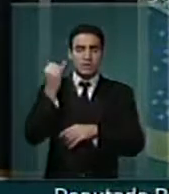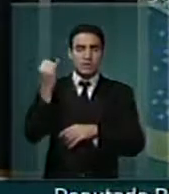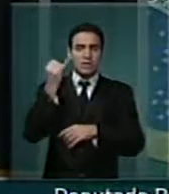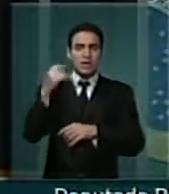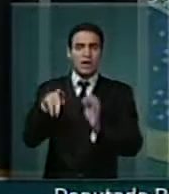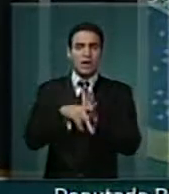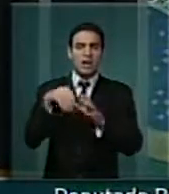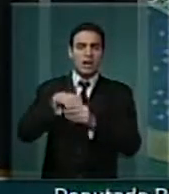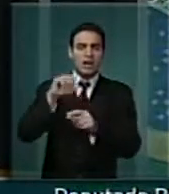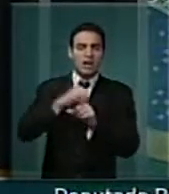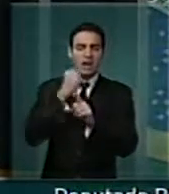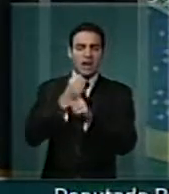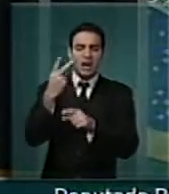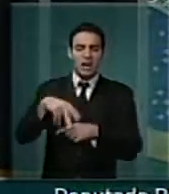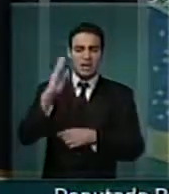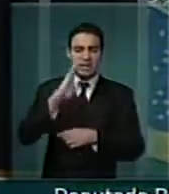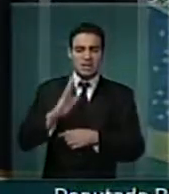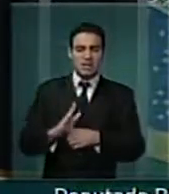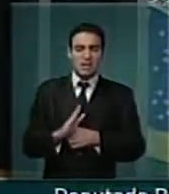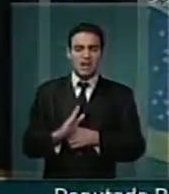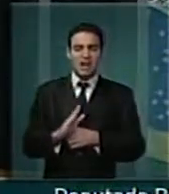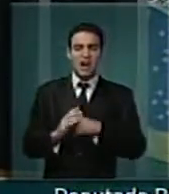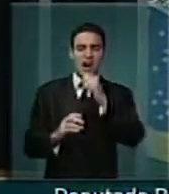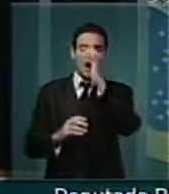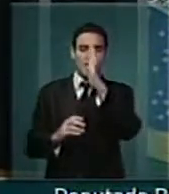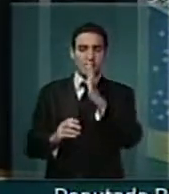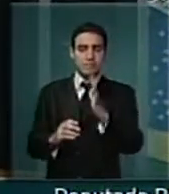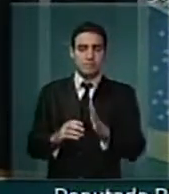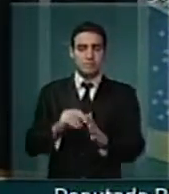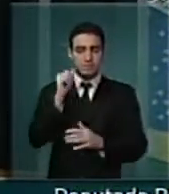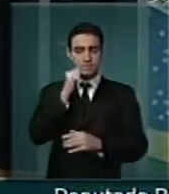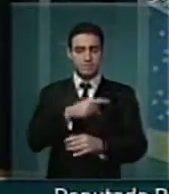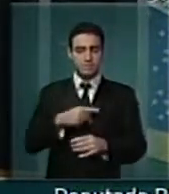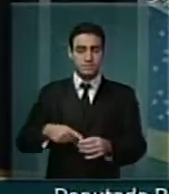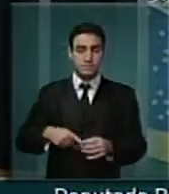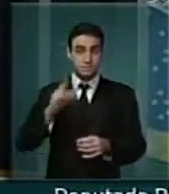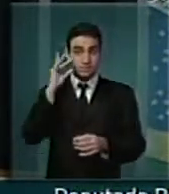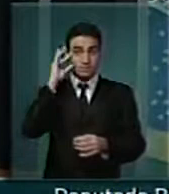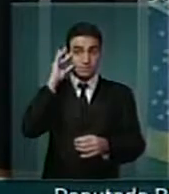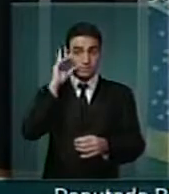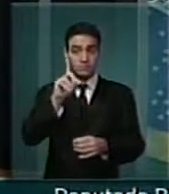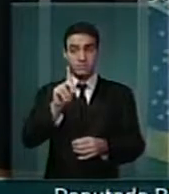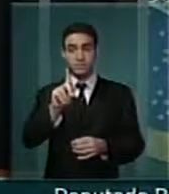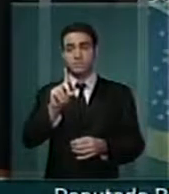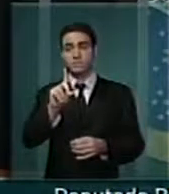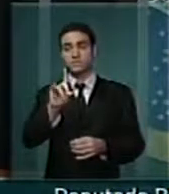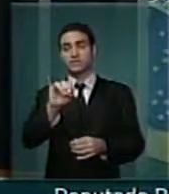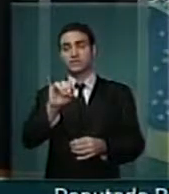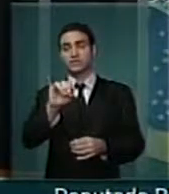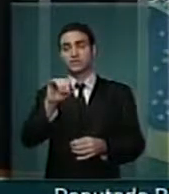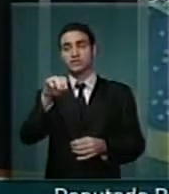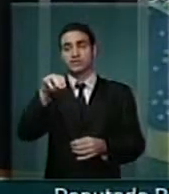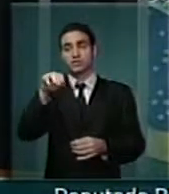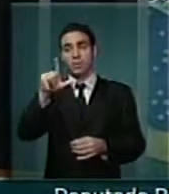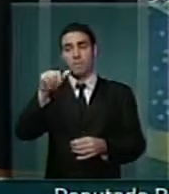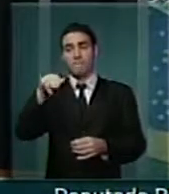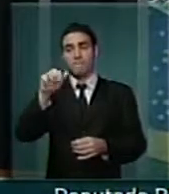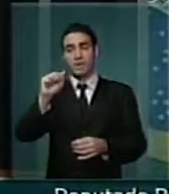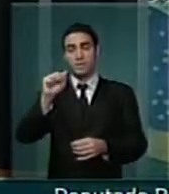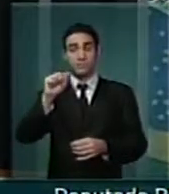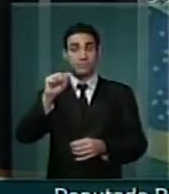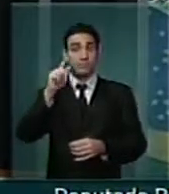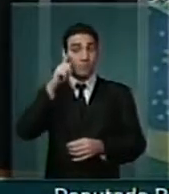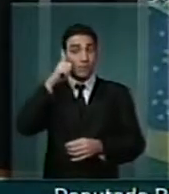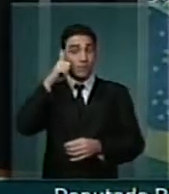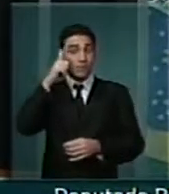da sociedade brasileira, que o Brasil da presidenta Dilma Rousseff, que, aliás, ontem